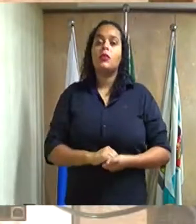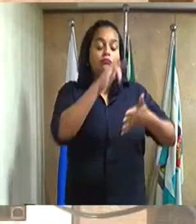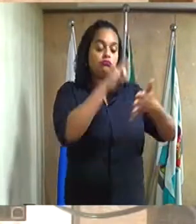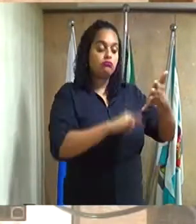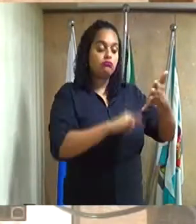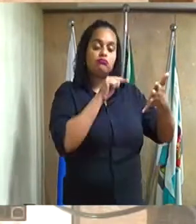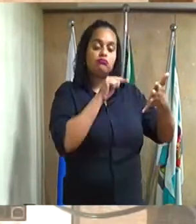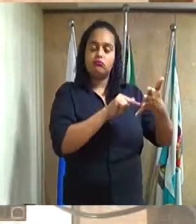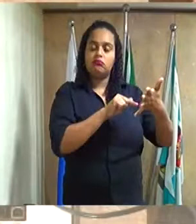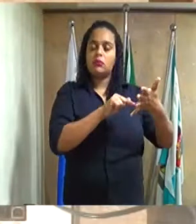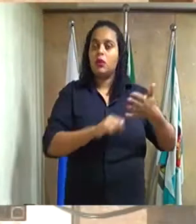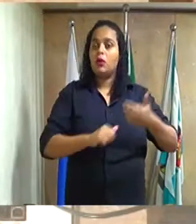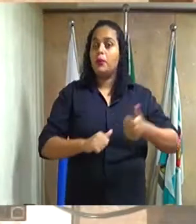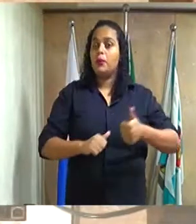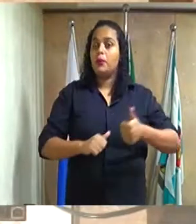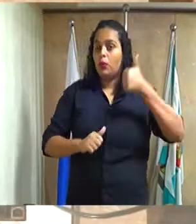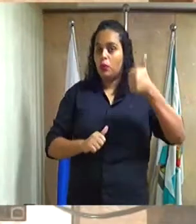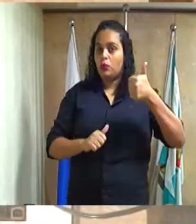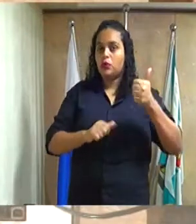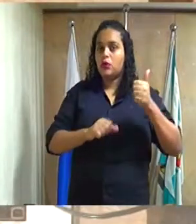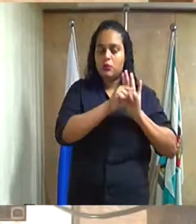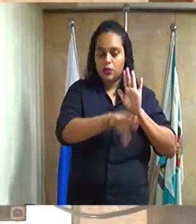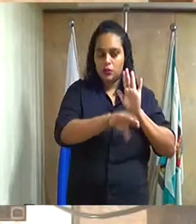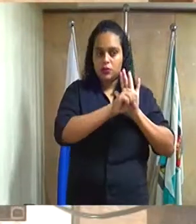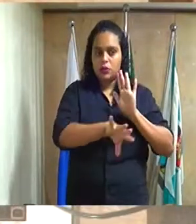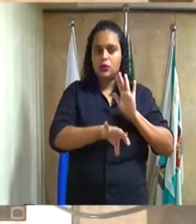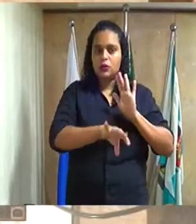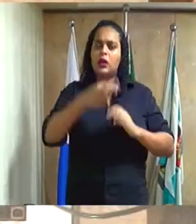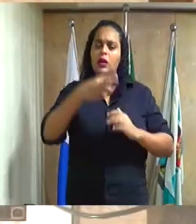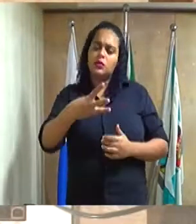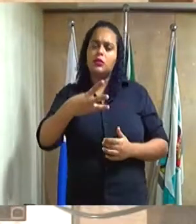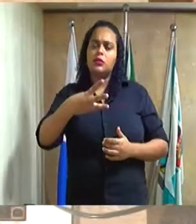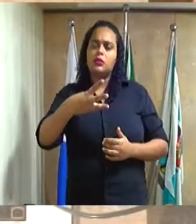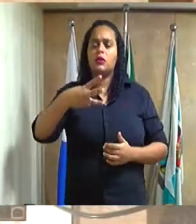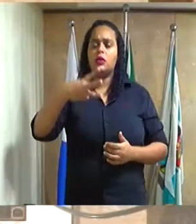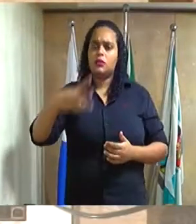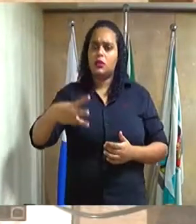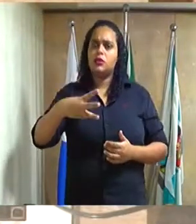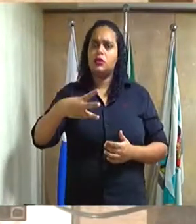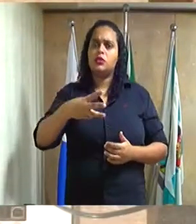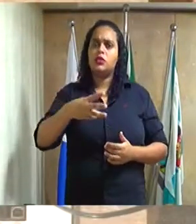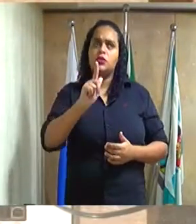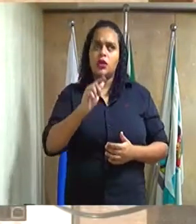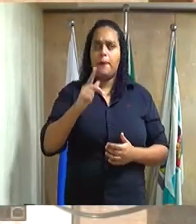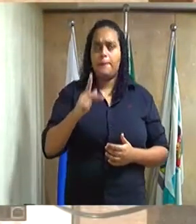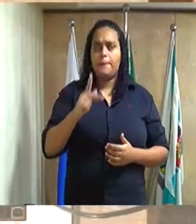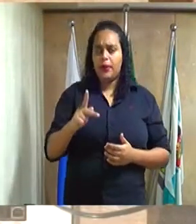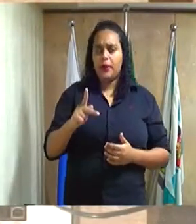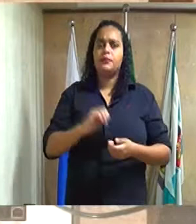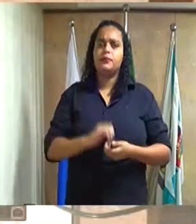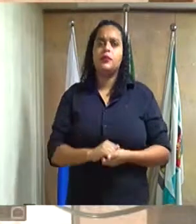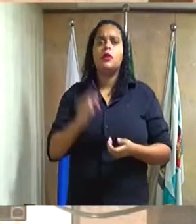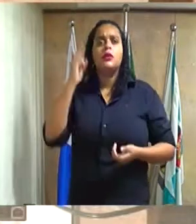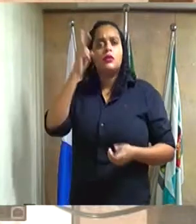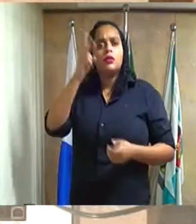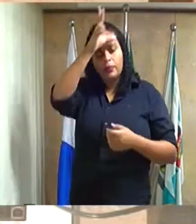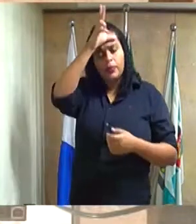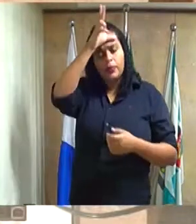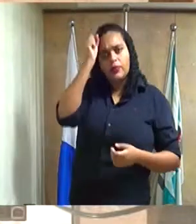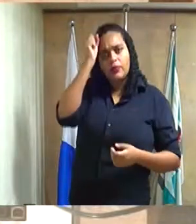Número 1, mensagem número 33, GP 2018, do excelentíssimo senhor prefeito,